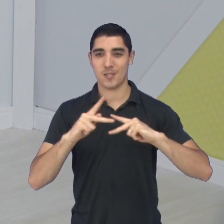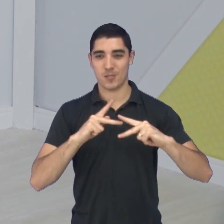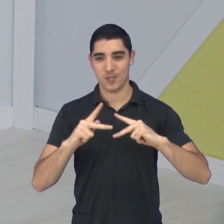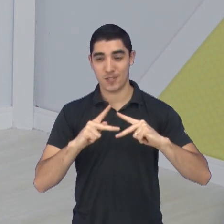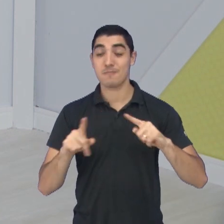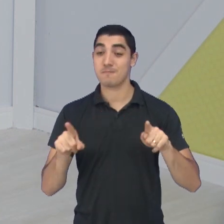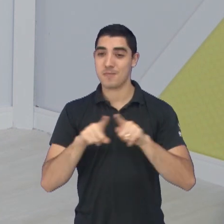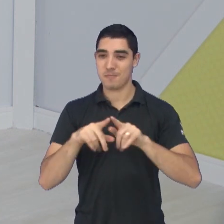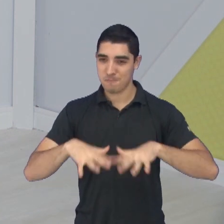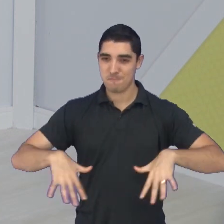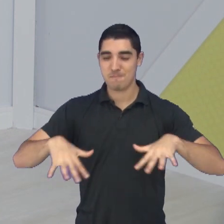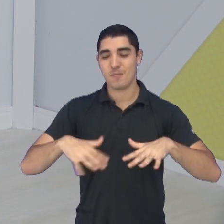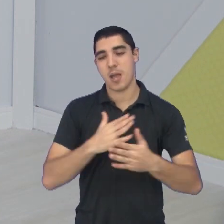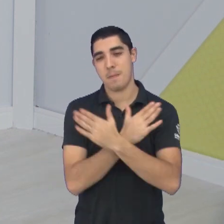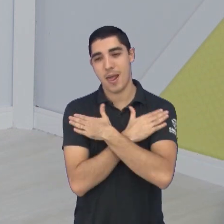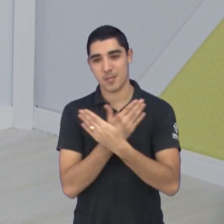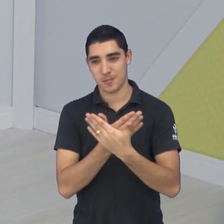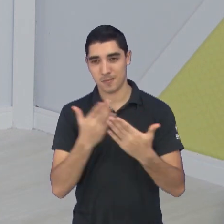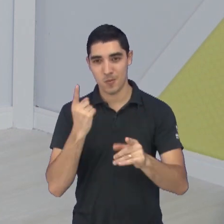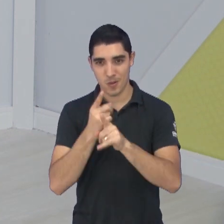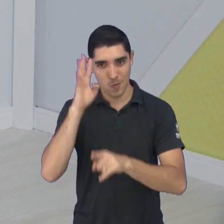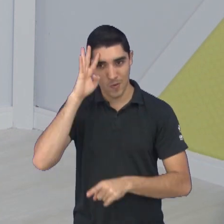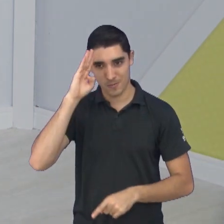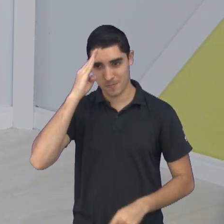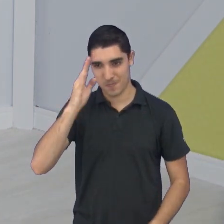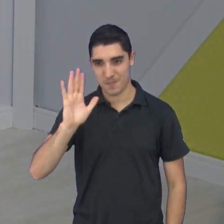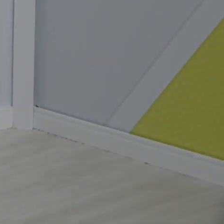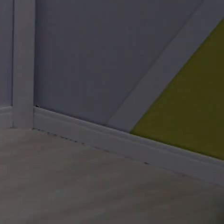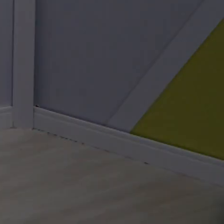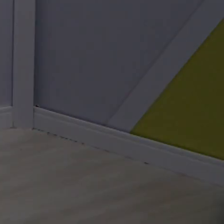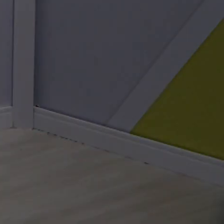também da região. Grande abraço pra você, até quarta. Tchau, tchau.